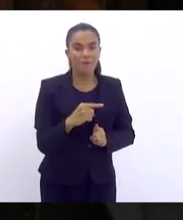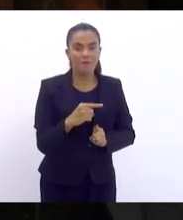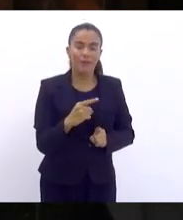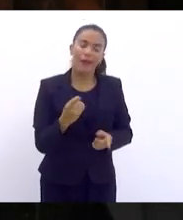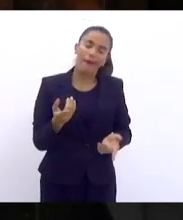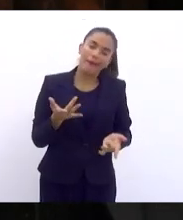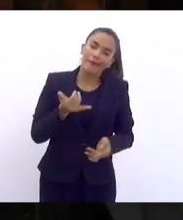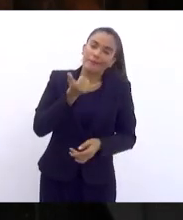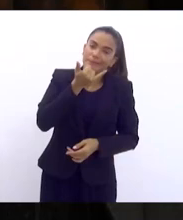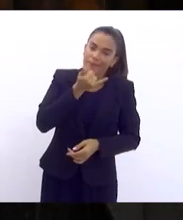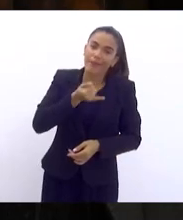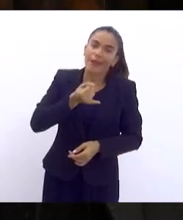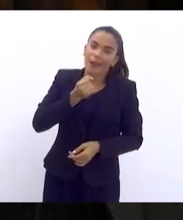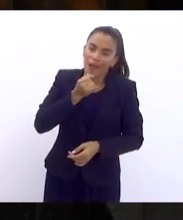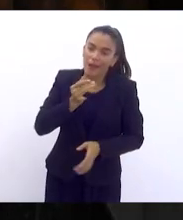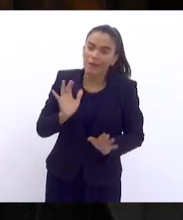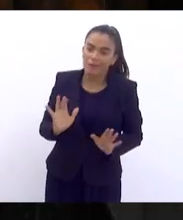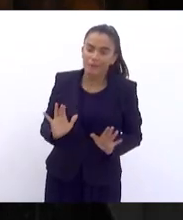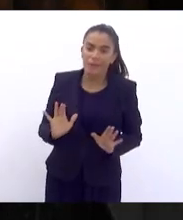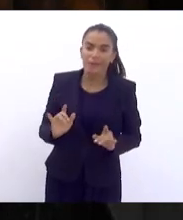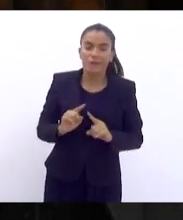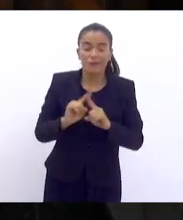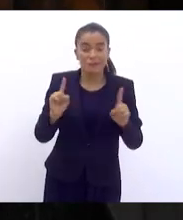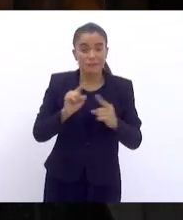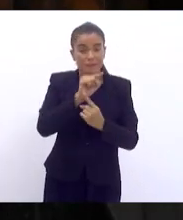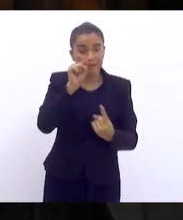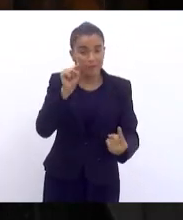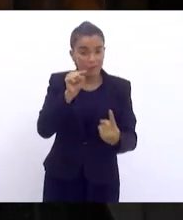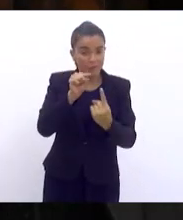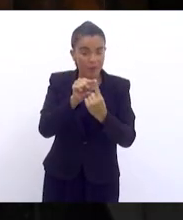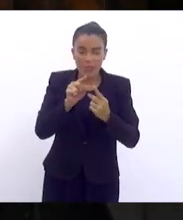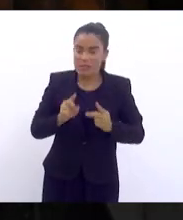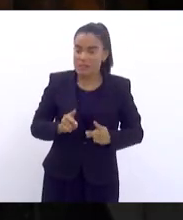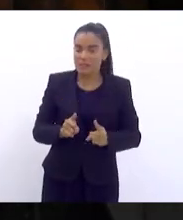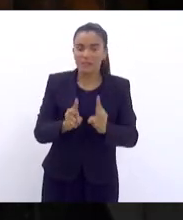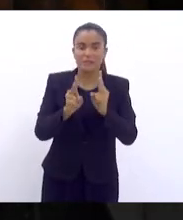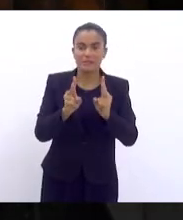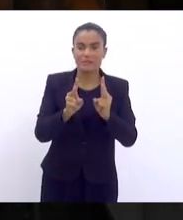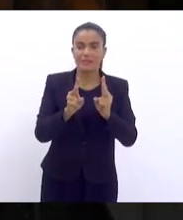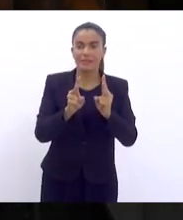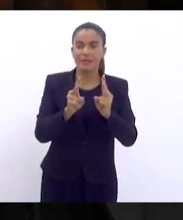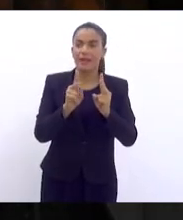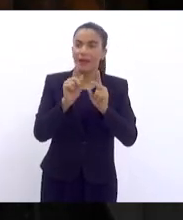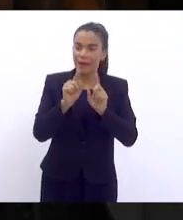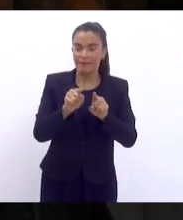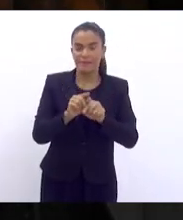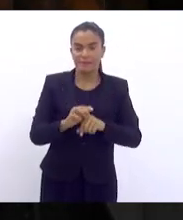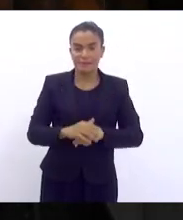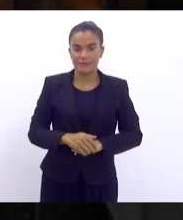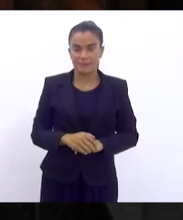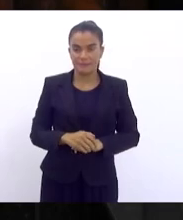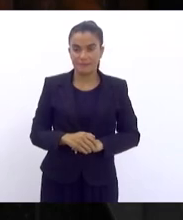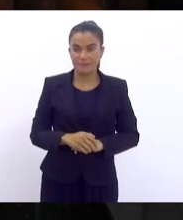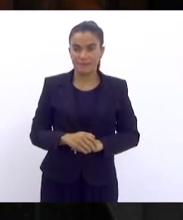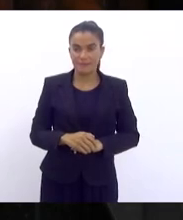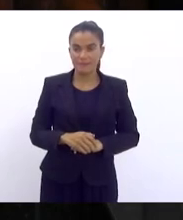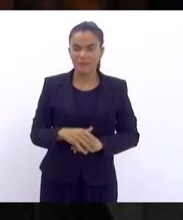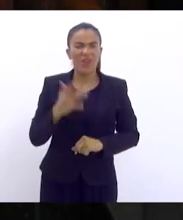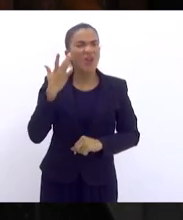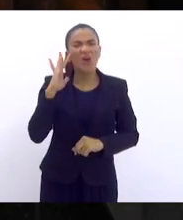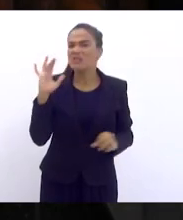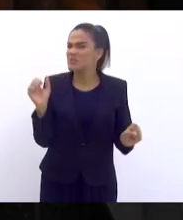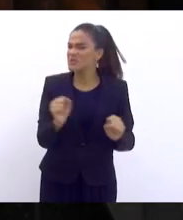lamento, mas o objetivo será sempre esse. Eu acho que é